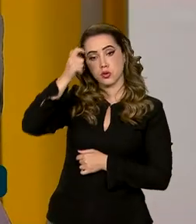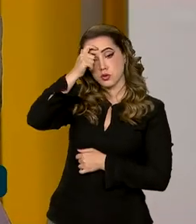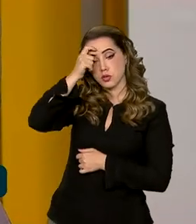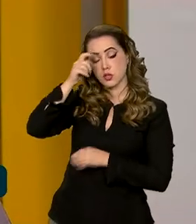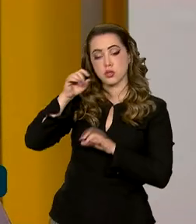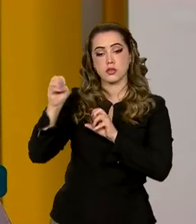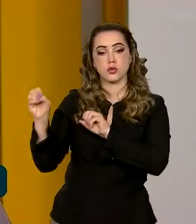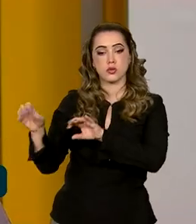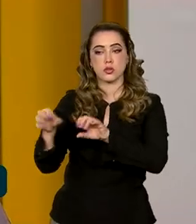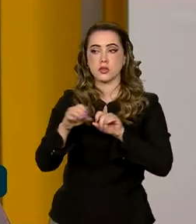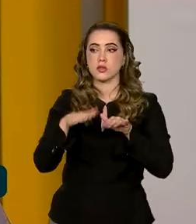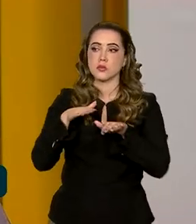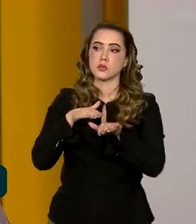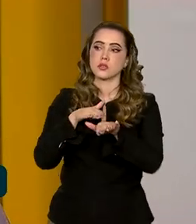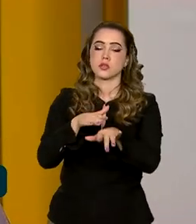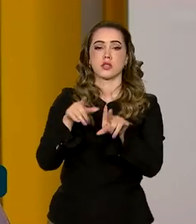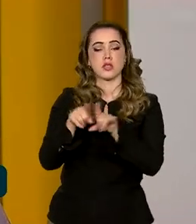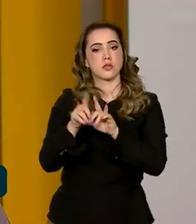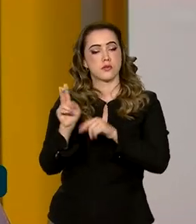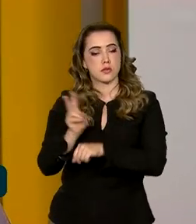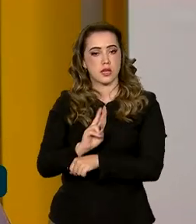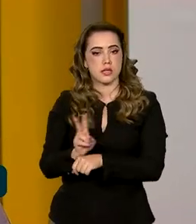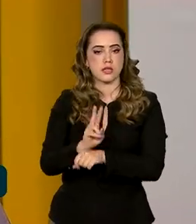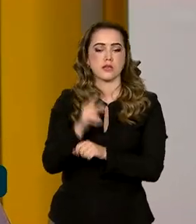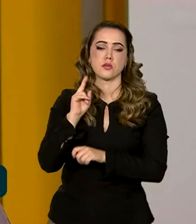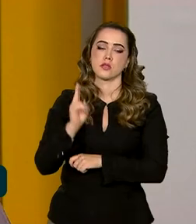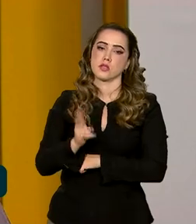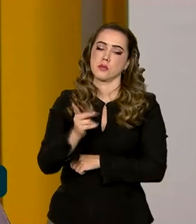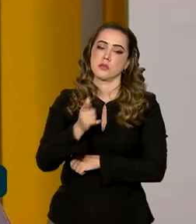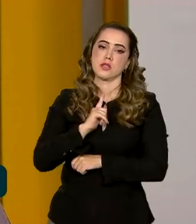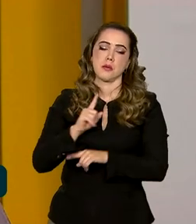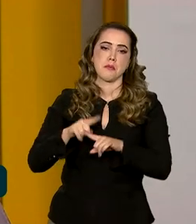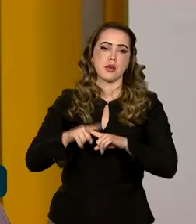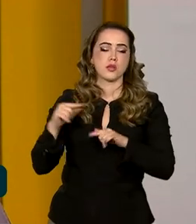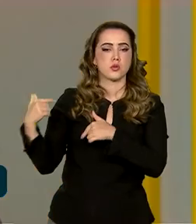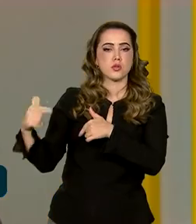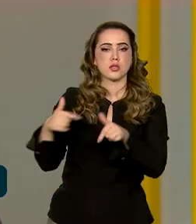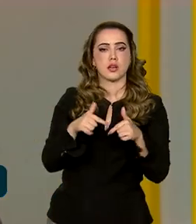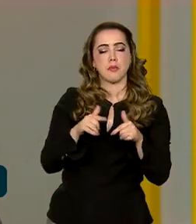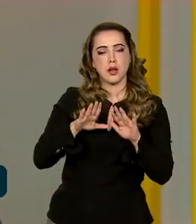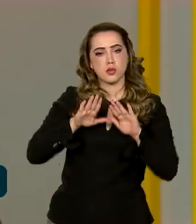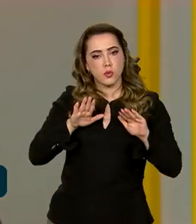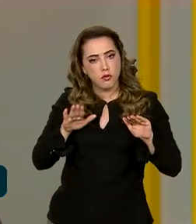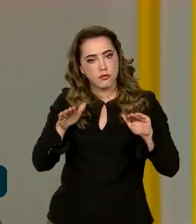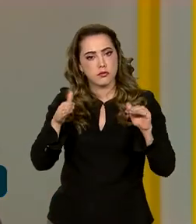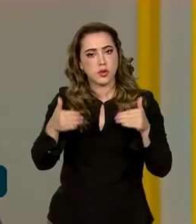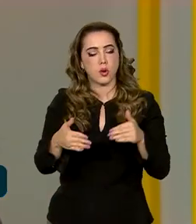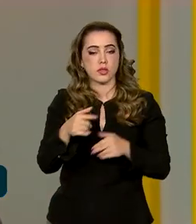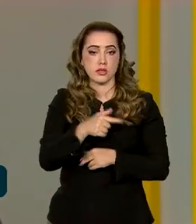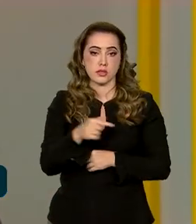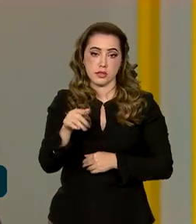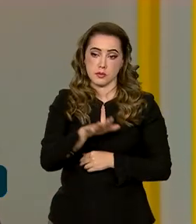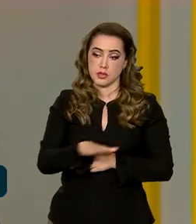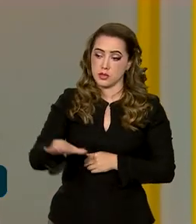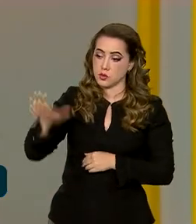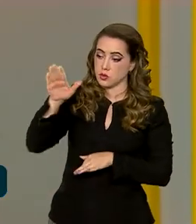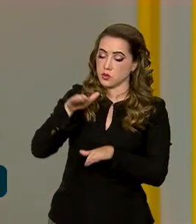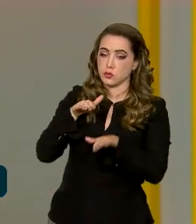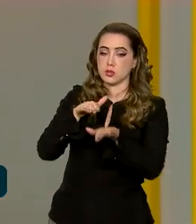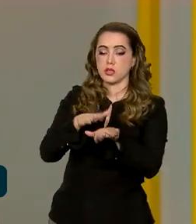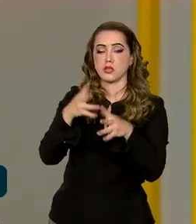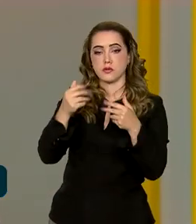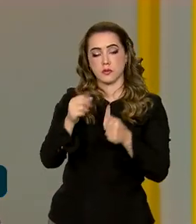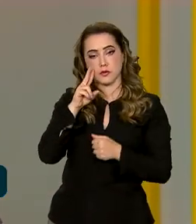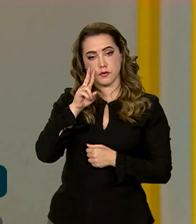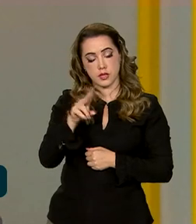educação para o trânsito, fiscalização, ele é contínuo, mas as atividades são concentradas nessa Semana Nacional do Trânsito. Vamos